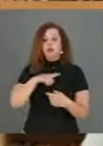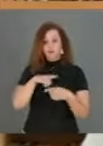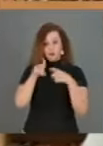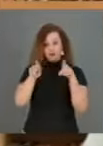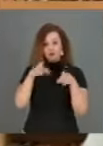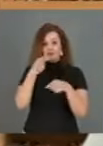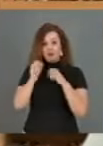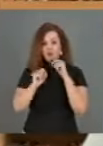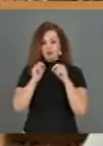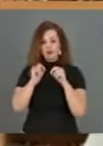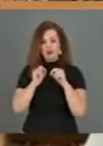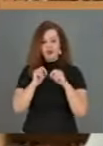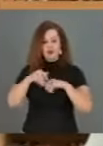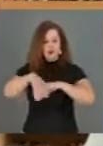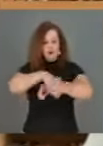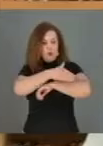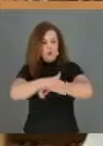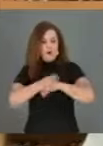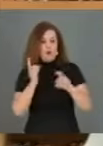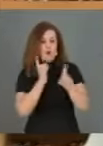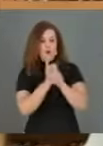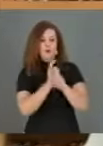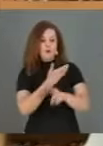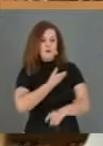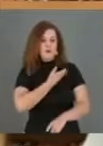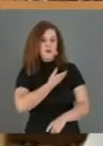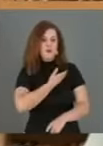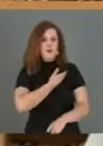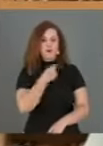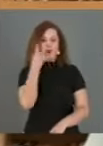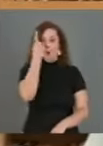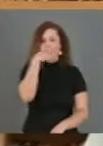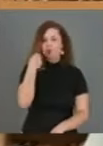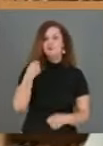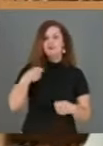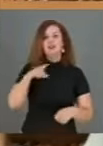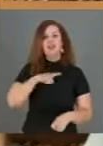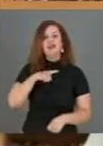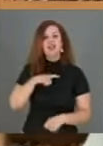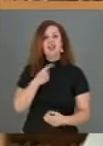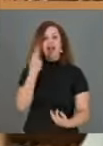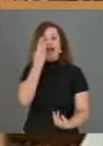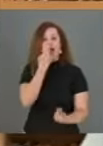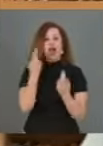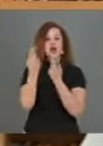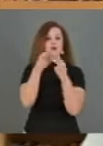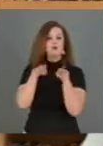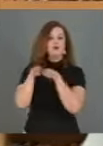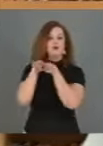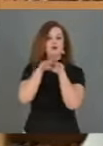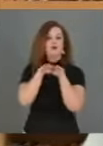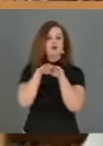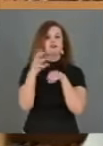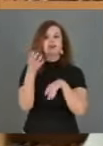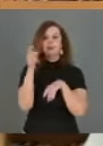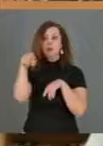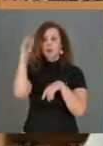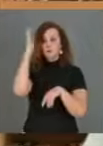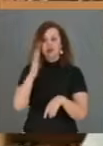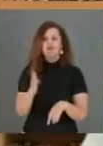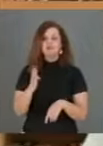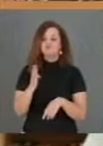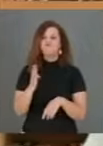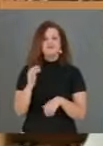em cada esquina um amigo, em cada rosto tem que ter a igualdade. Buscamos um Brasil diferente,